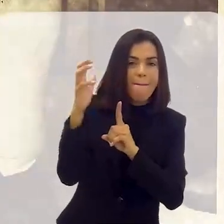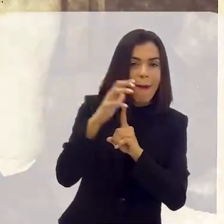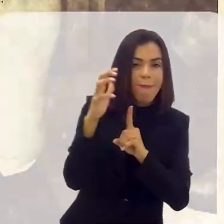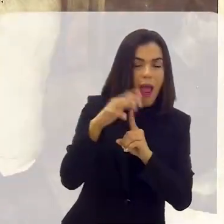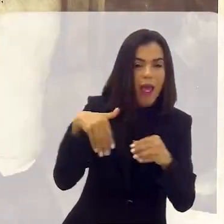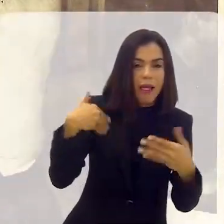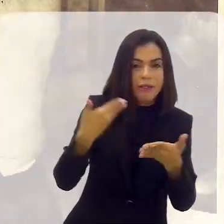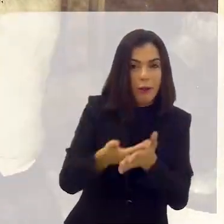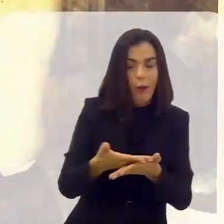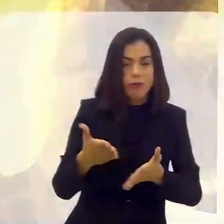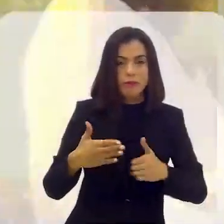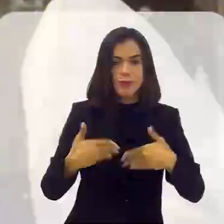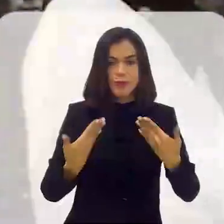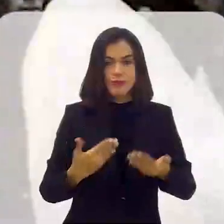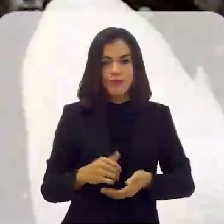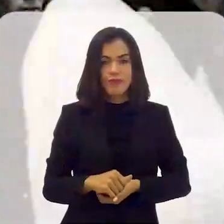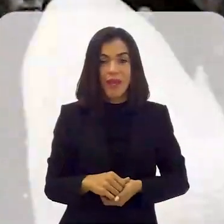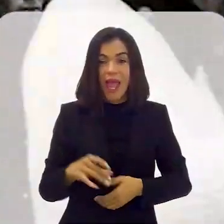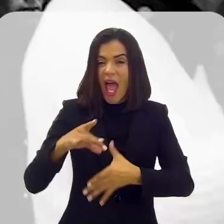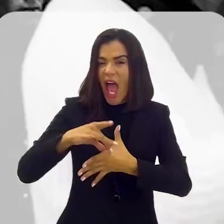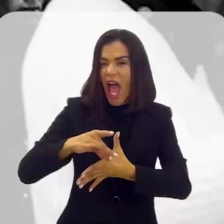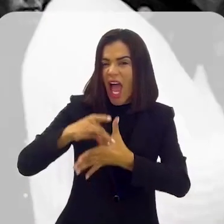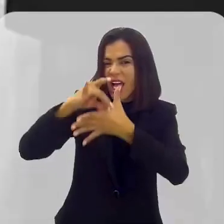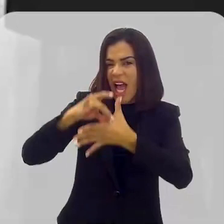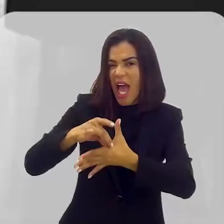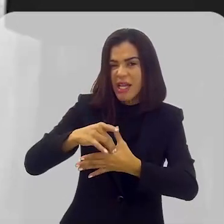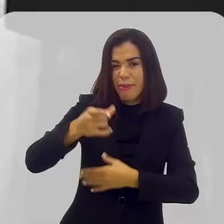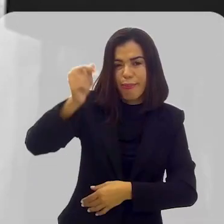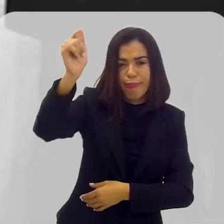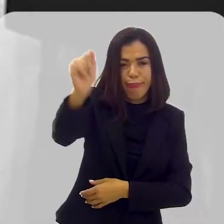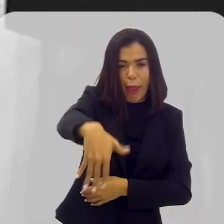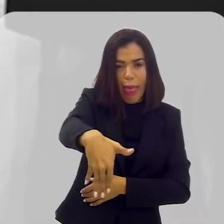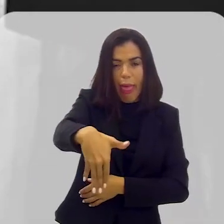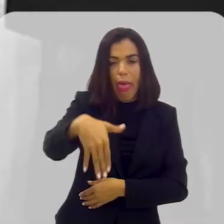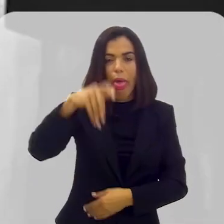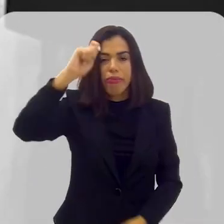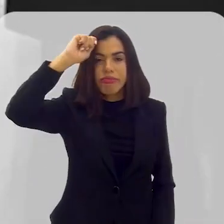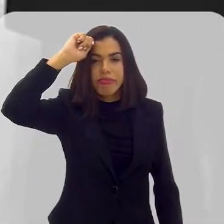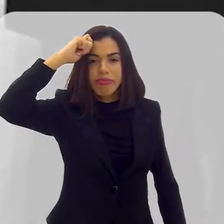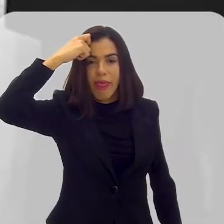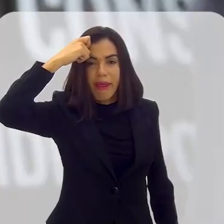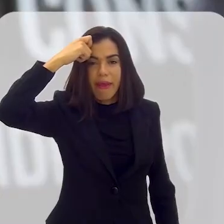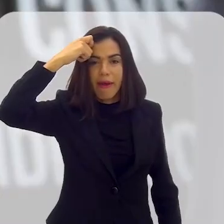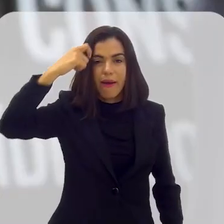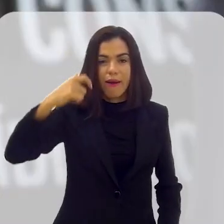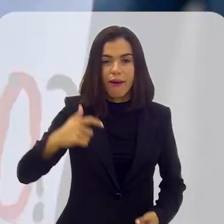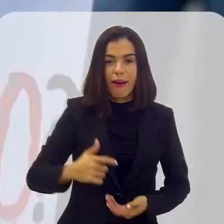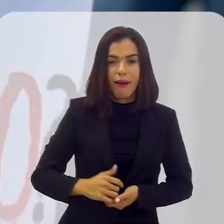infelizmente, ainda nos assusta. A carne mais barata do mercado é a carne